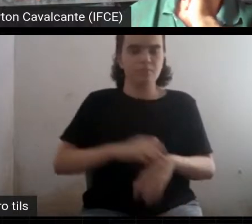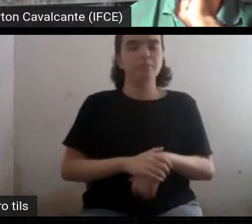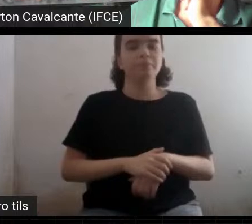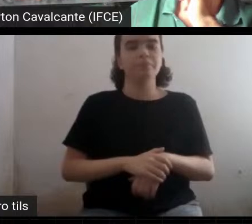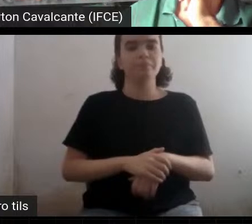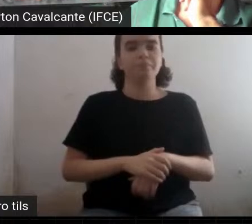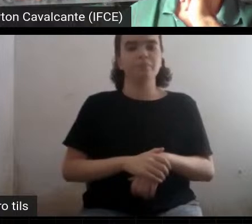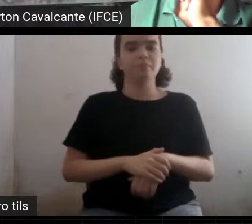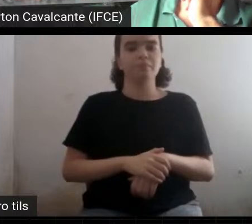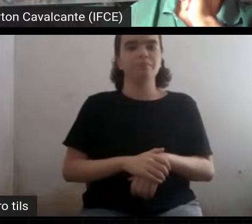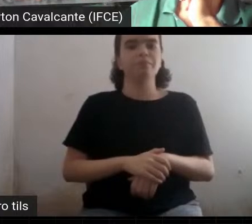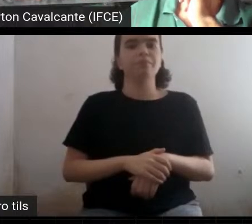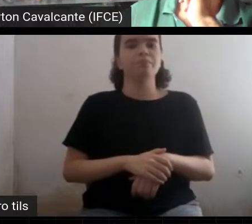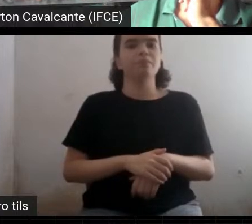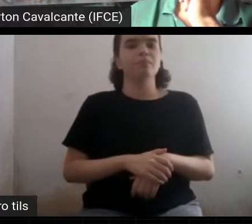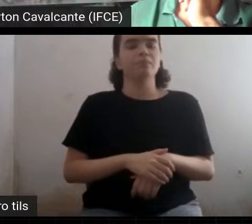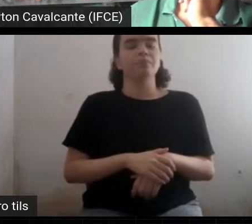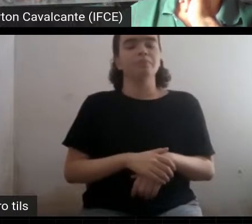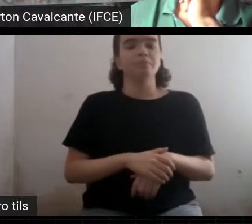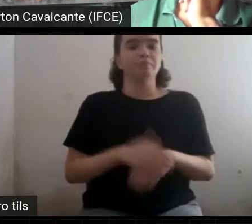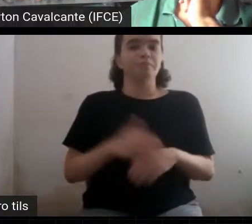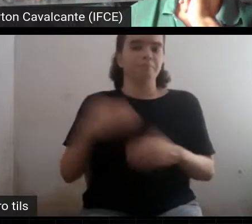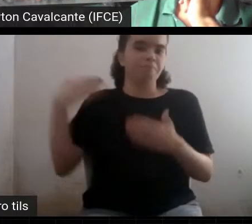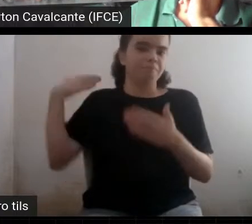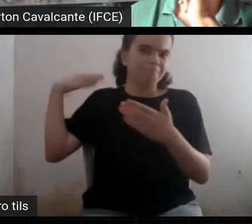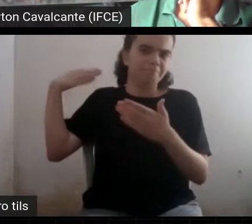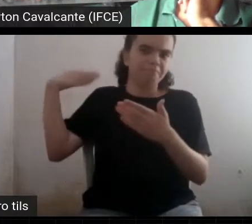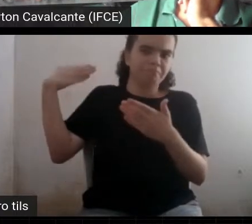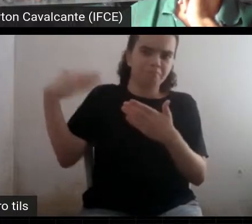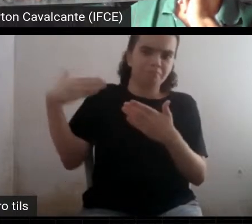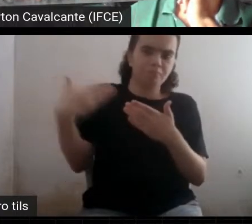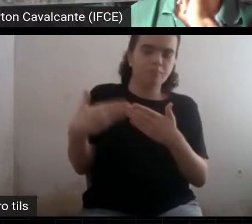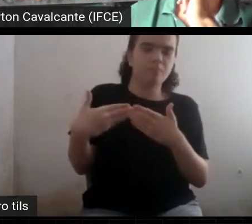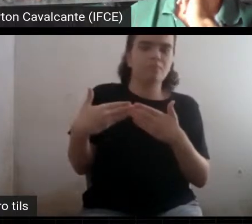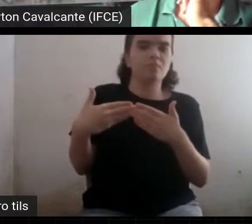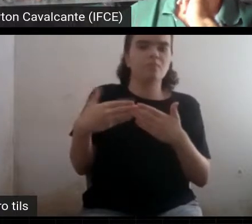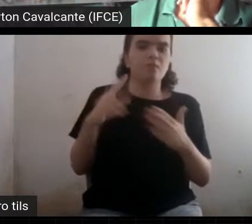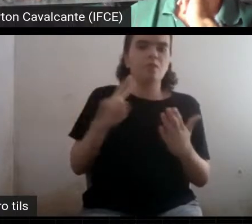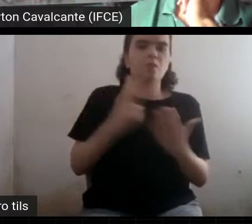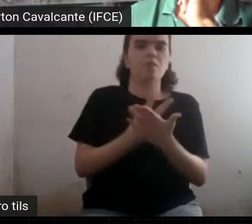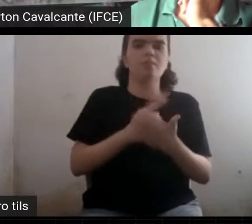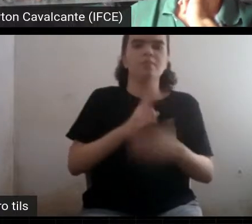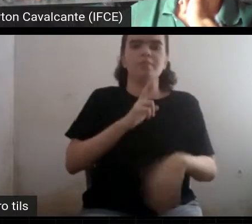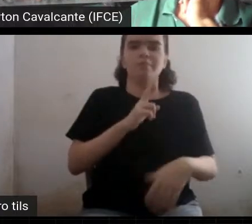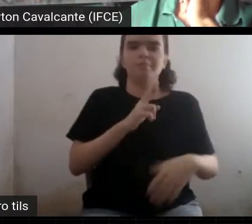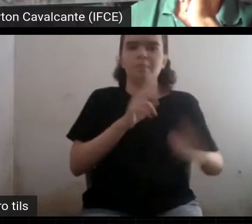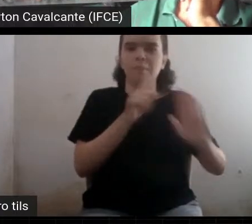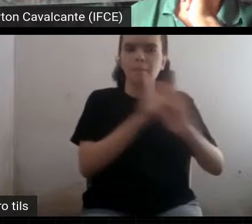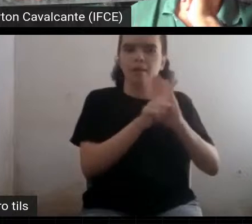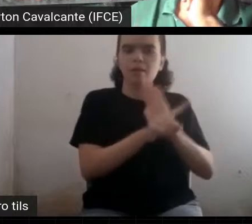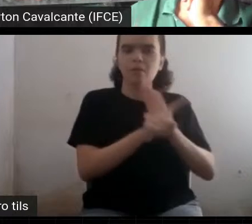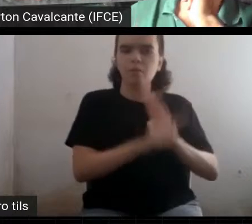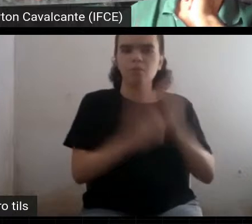depois da outra, uma depois da outra. E deixaram de ser metafísica. Com a física.